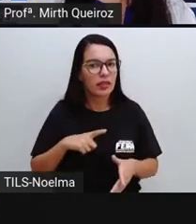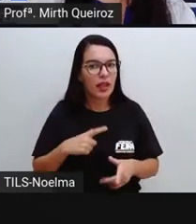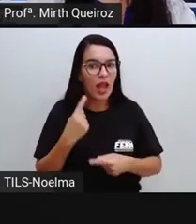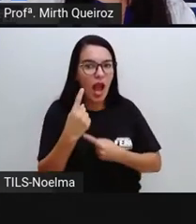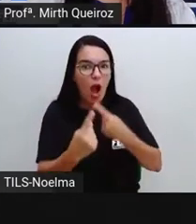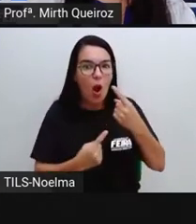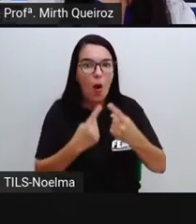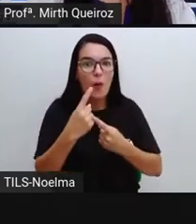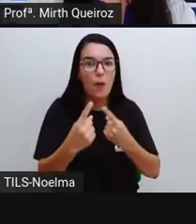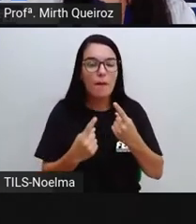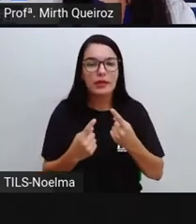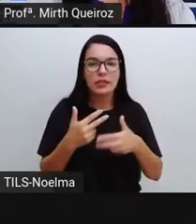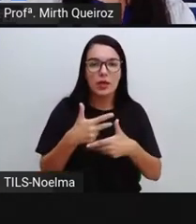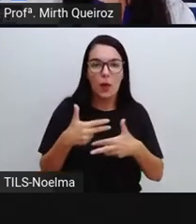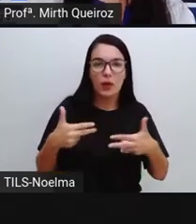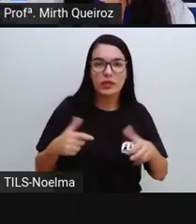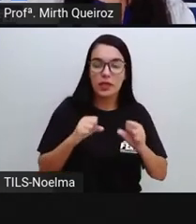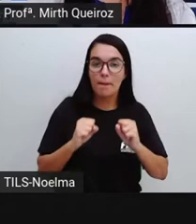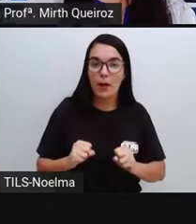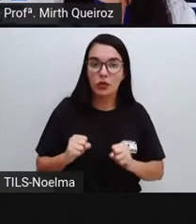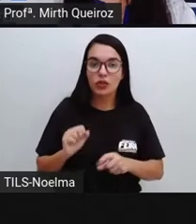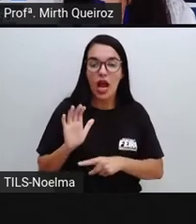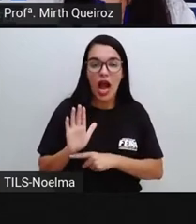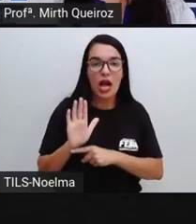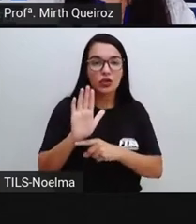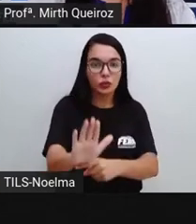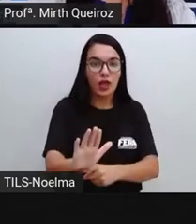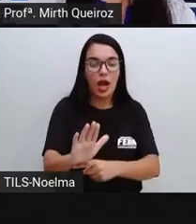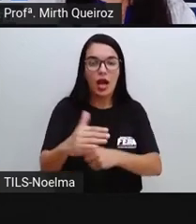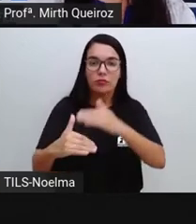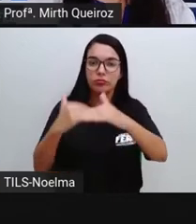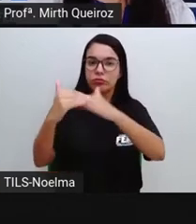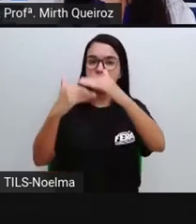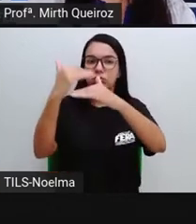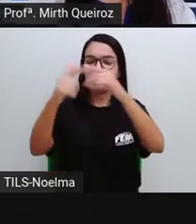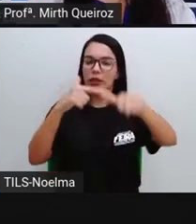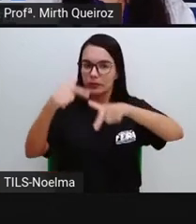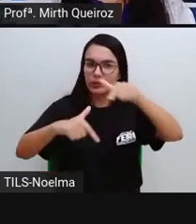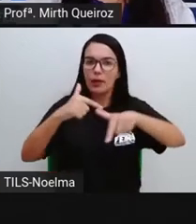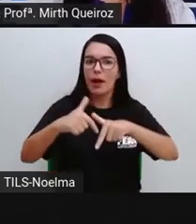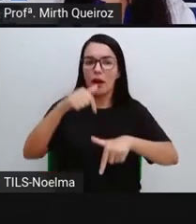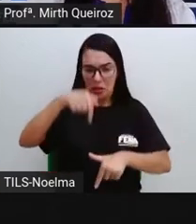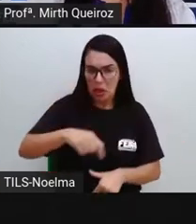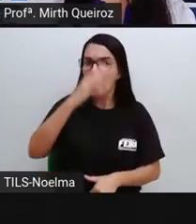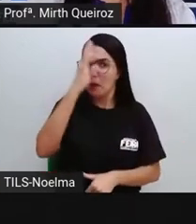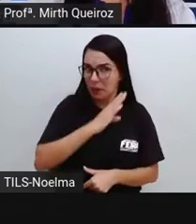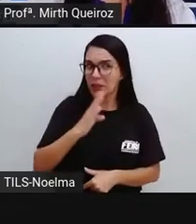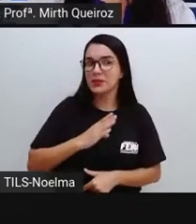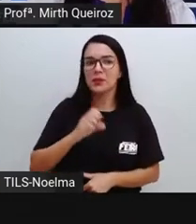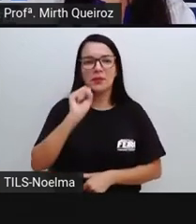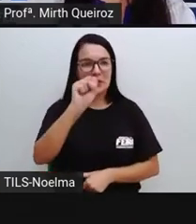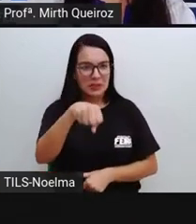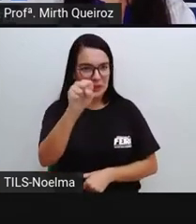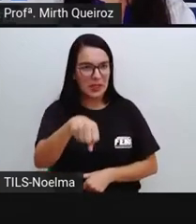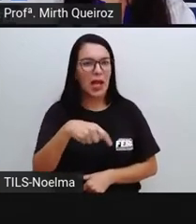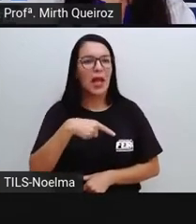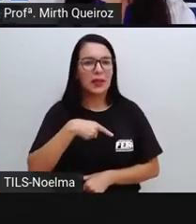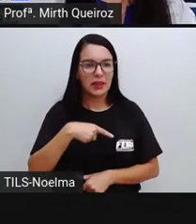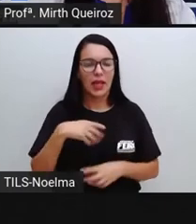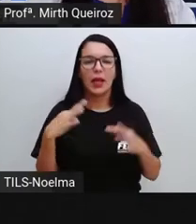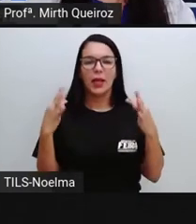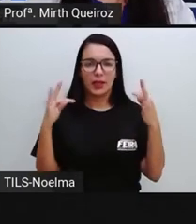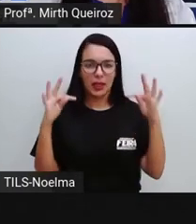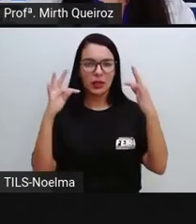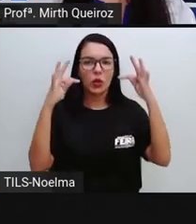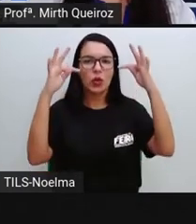algumas máquinas que vão auxiliar aí no desenvolvimento desse tipo de atividade, né? E o Brasil é um desses países, né? Desses produtores